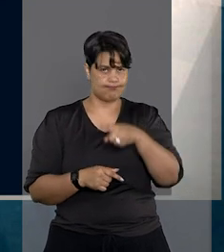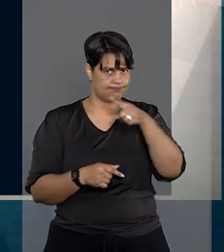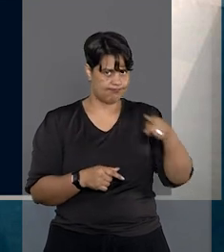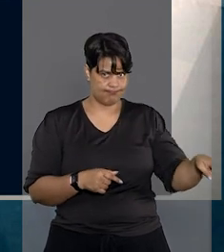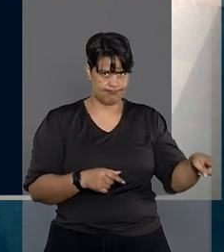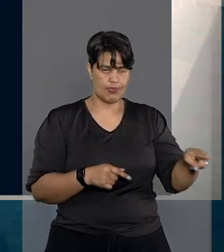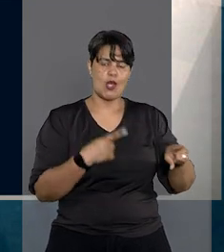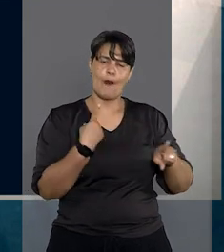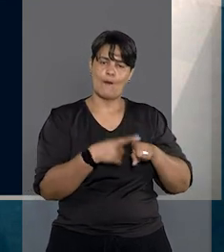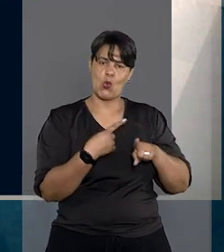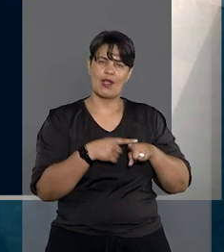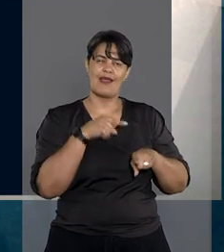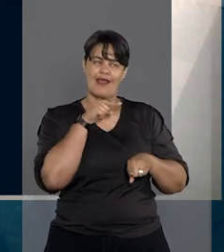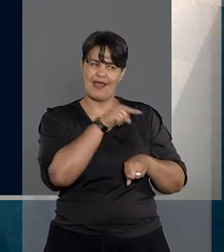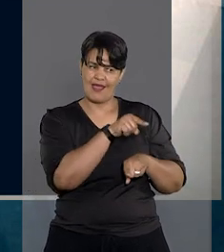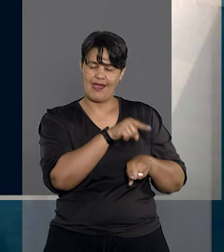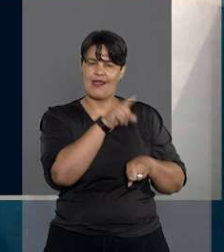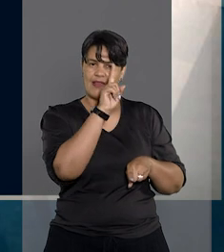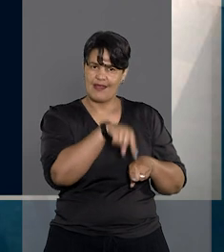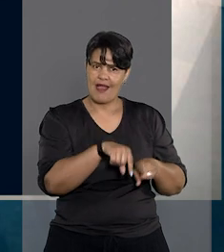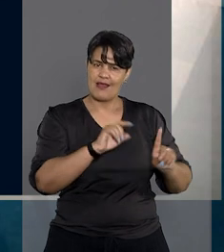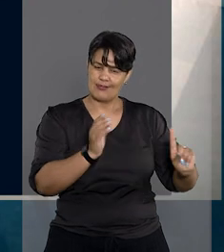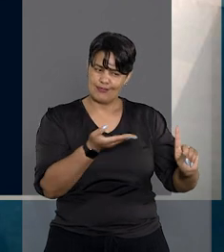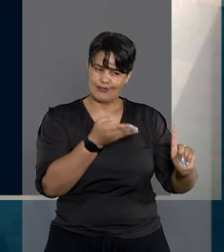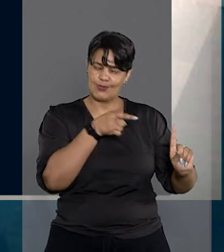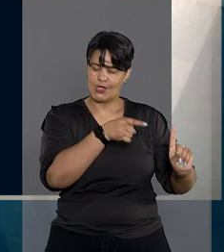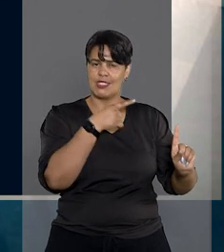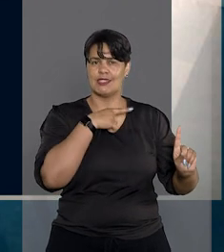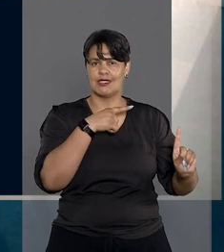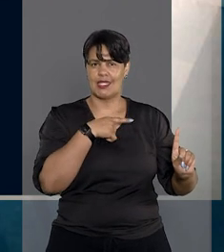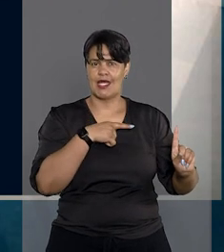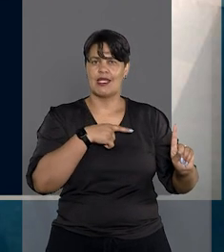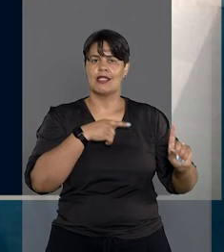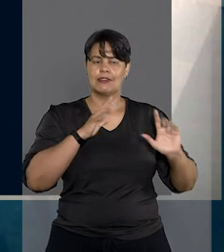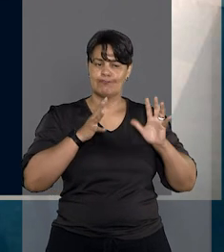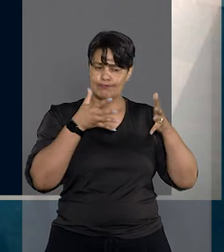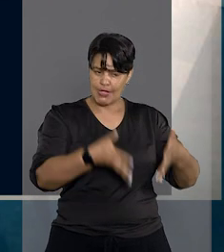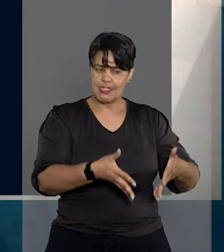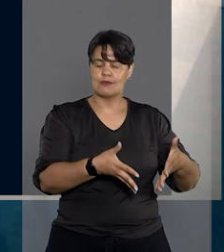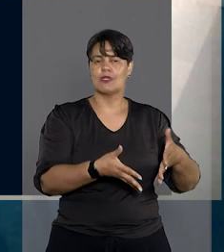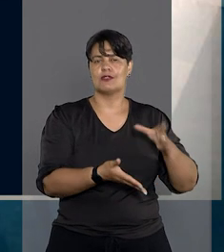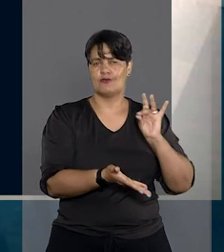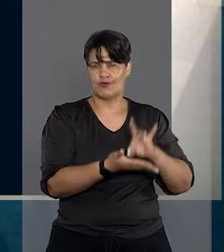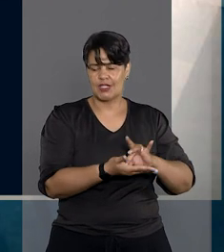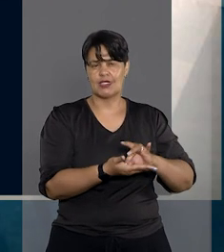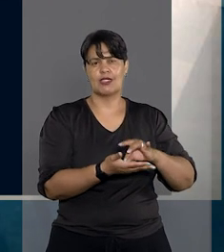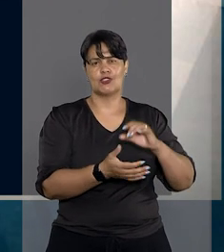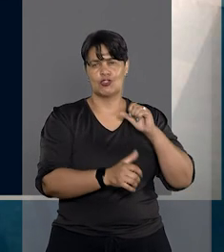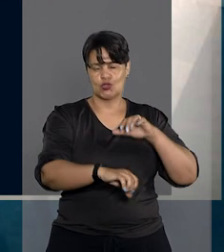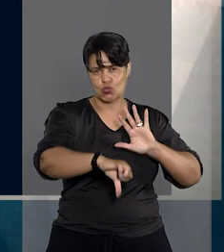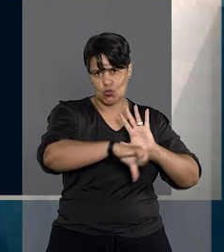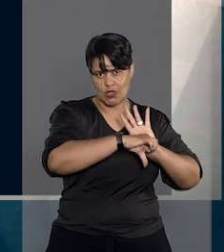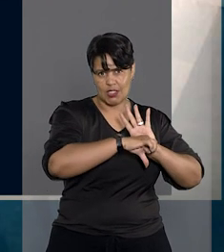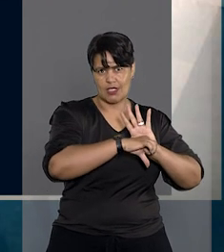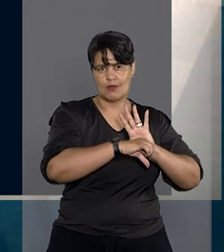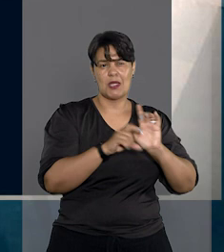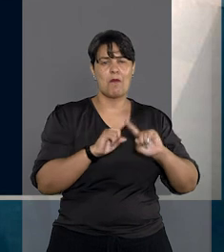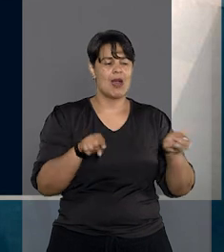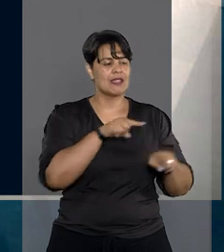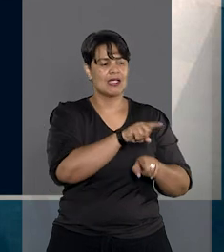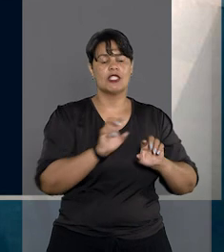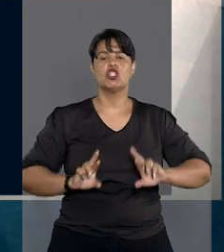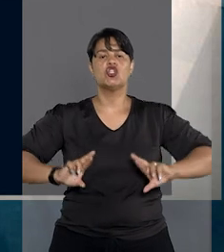turma, pois os ministros entenderam que o réu, acusado de participação ativa no crime, não está na mesma situação